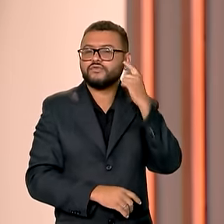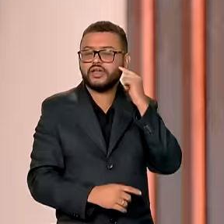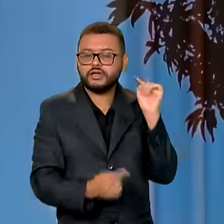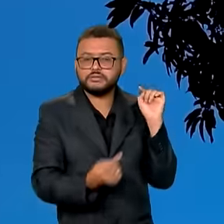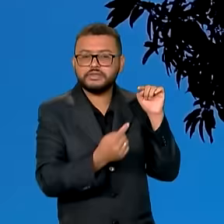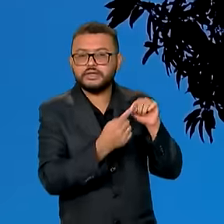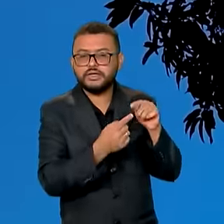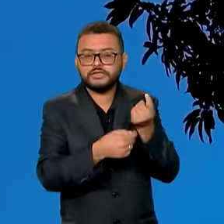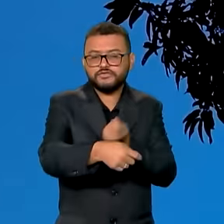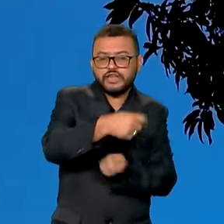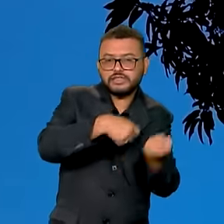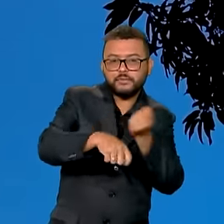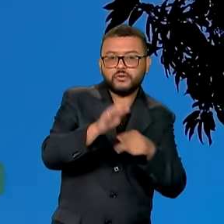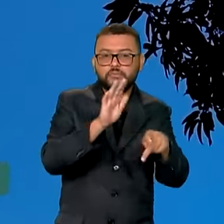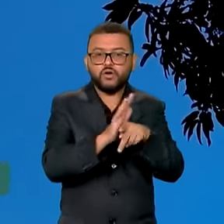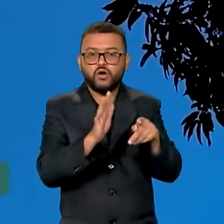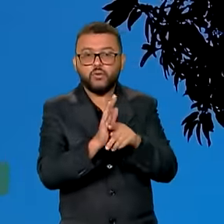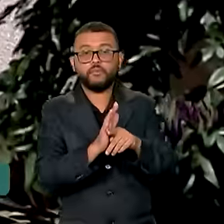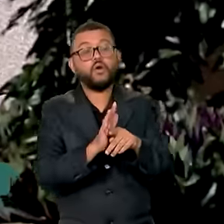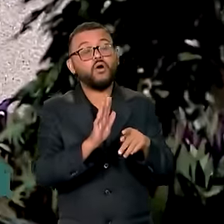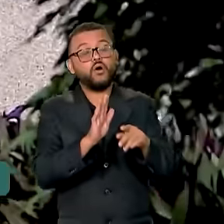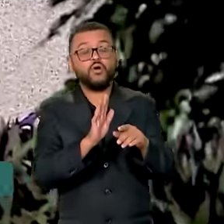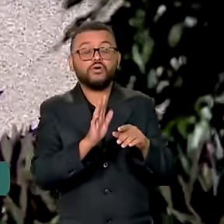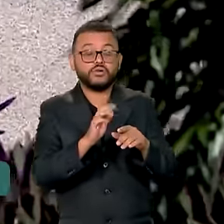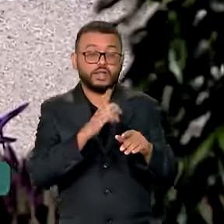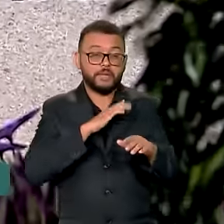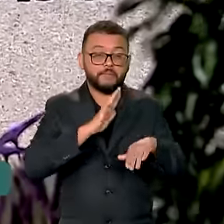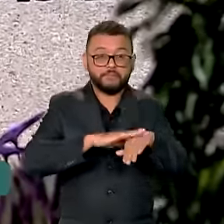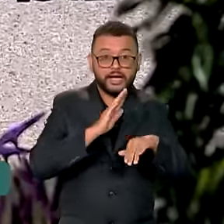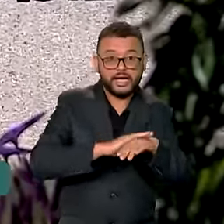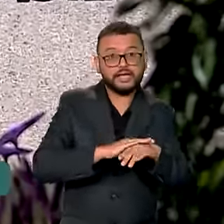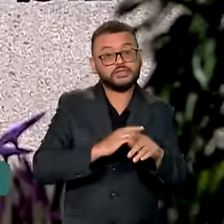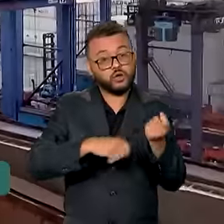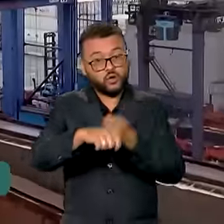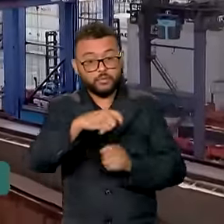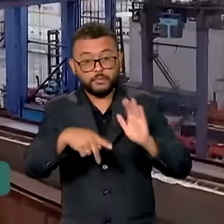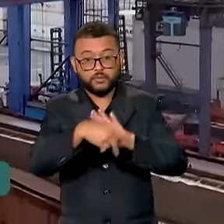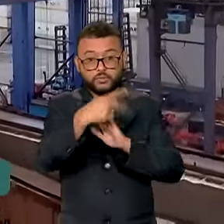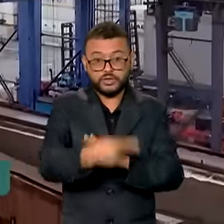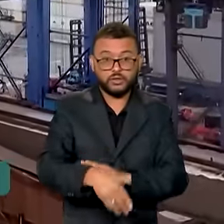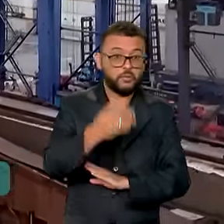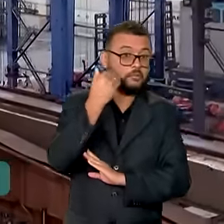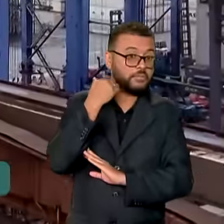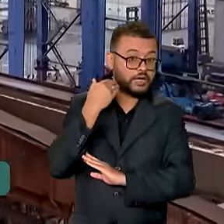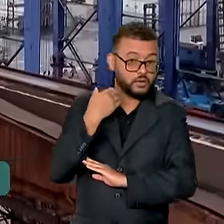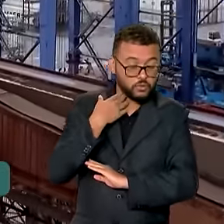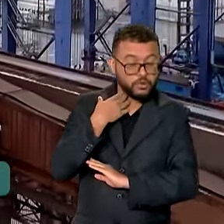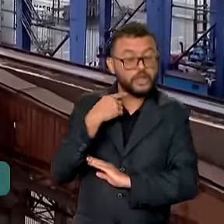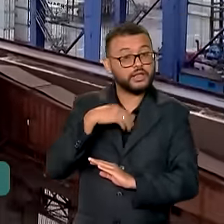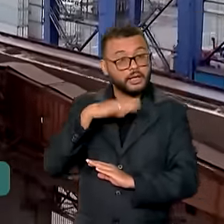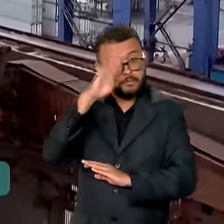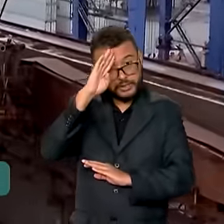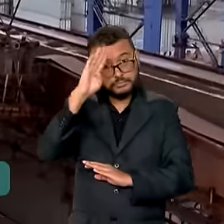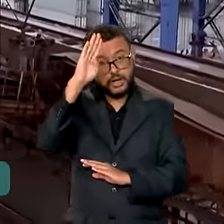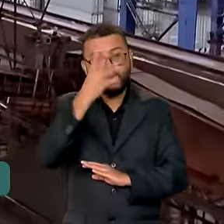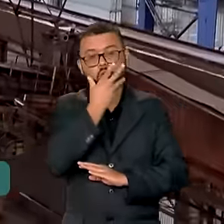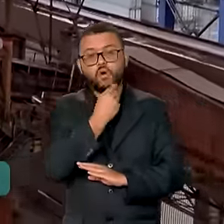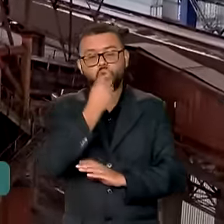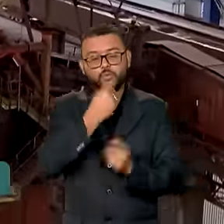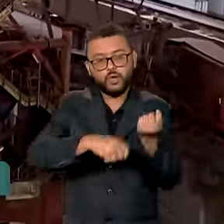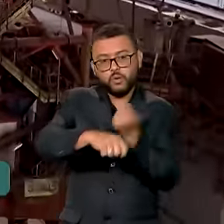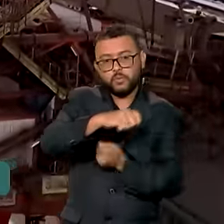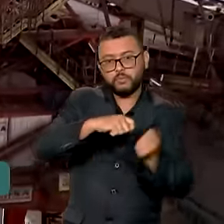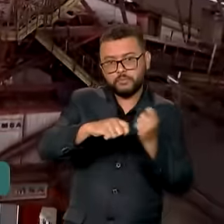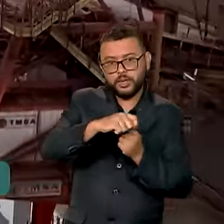do mercado financeiro, prevê mais crescimento para a economia brasileira neste ano. Segundo os principais economistas do